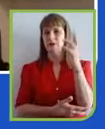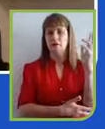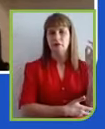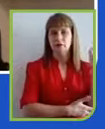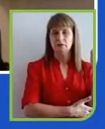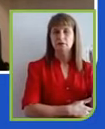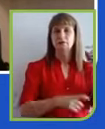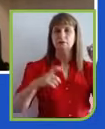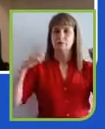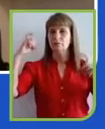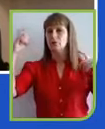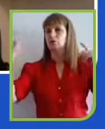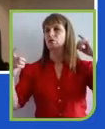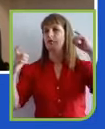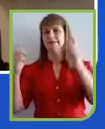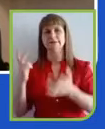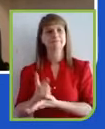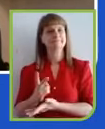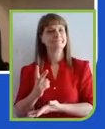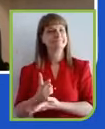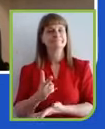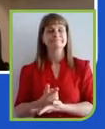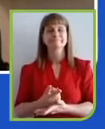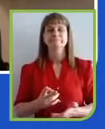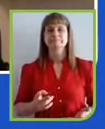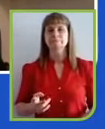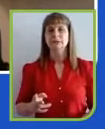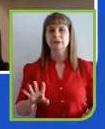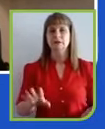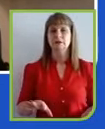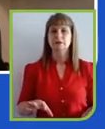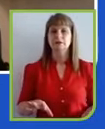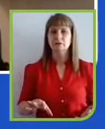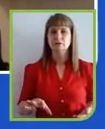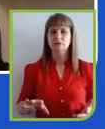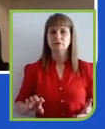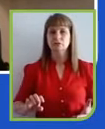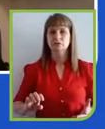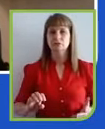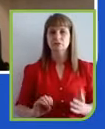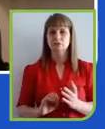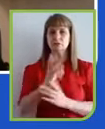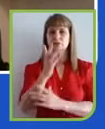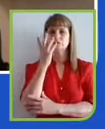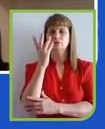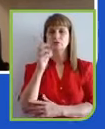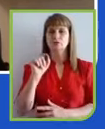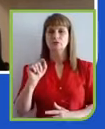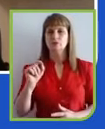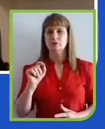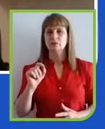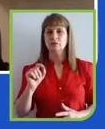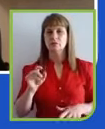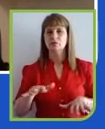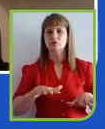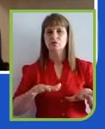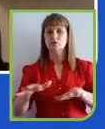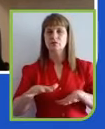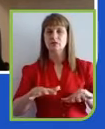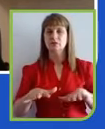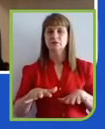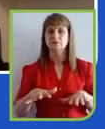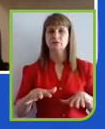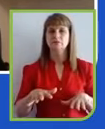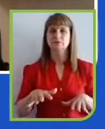que o social surgiu como um movimento de solidariedade coletiva extremamente importante. Aliás, você até chegou